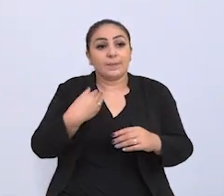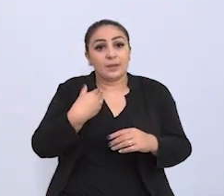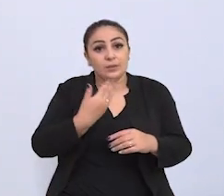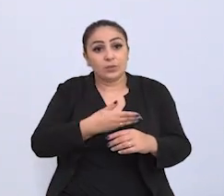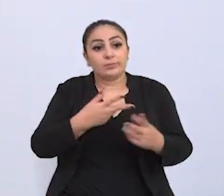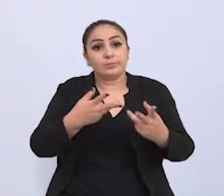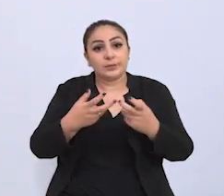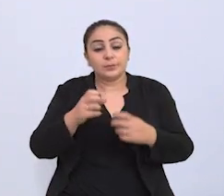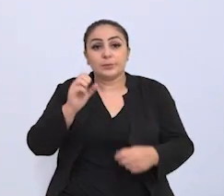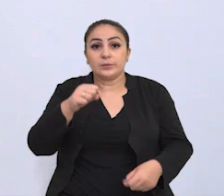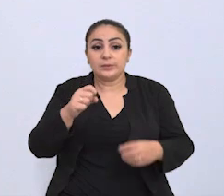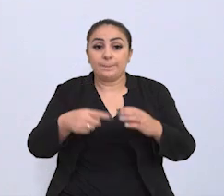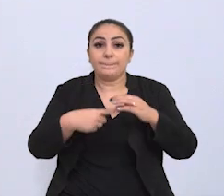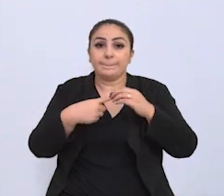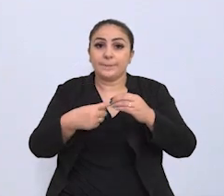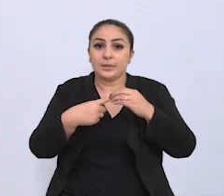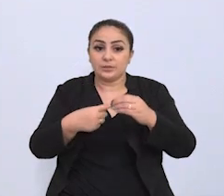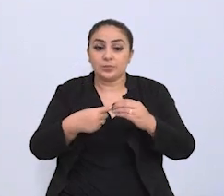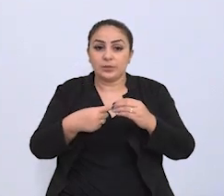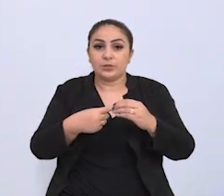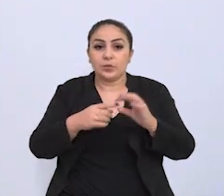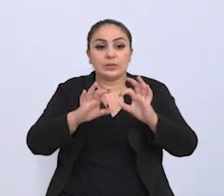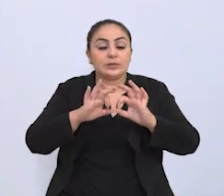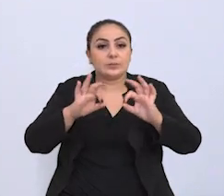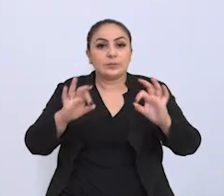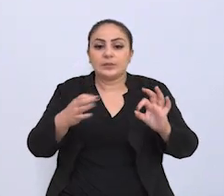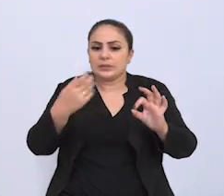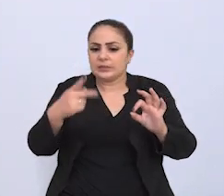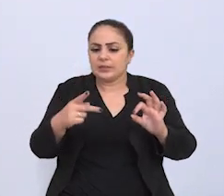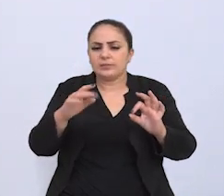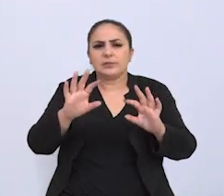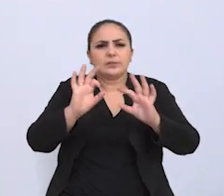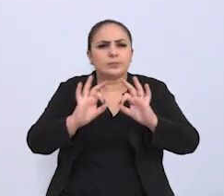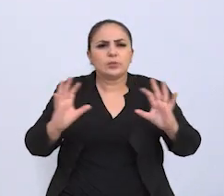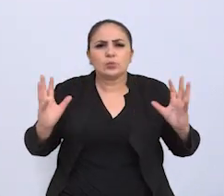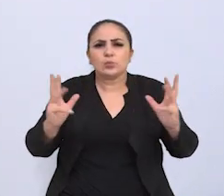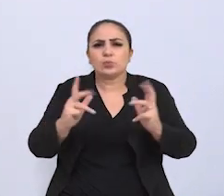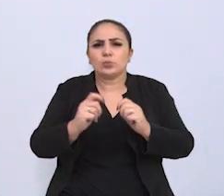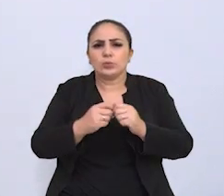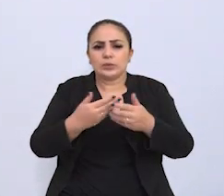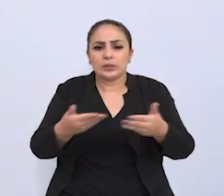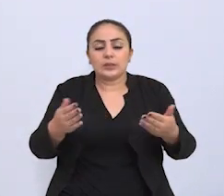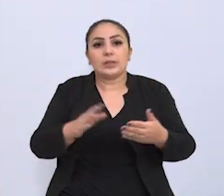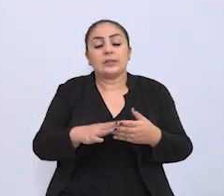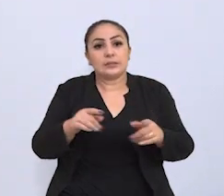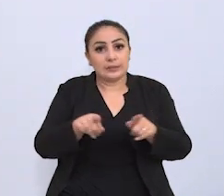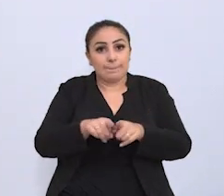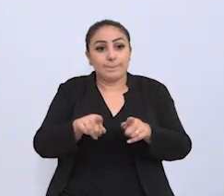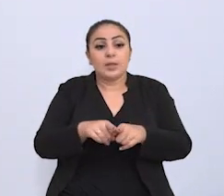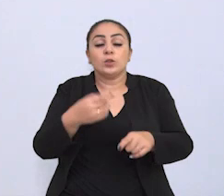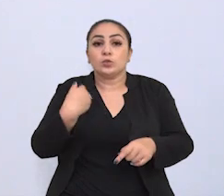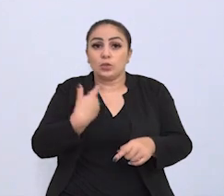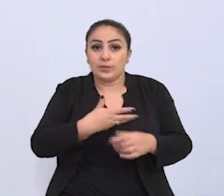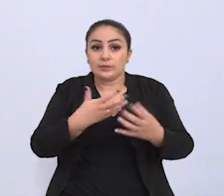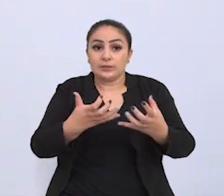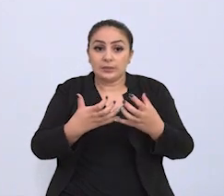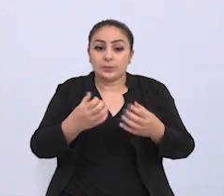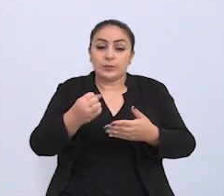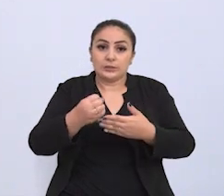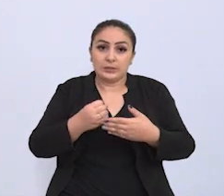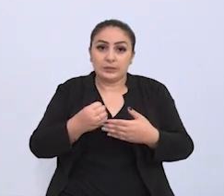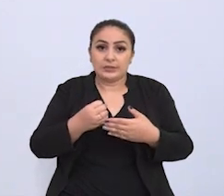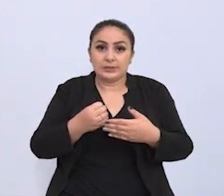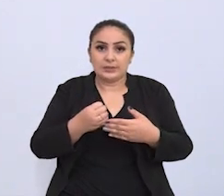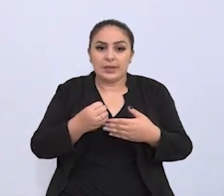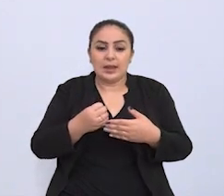nós nos identificamos principalmente com a honestidade dele com a simplicidade dele e é o que nós também queremos